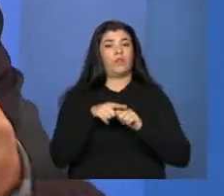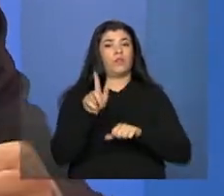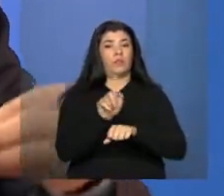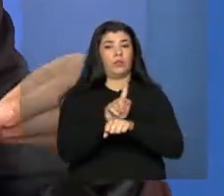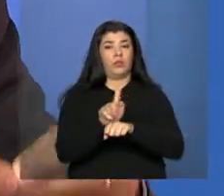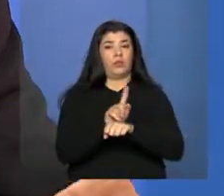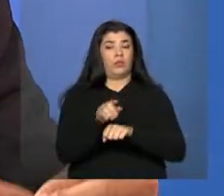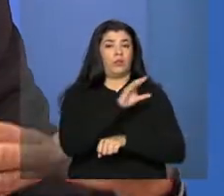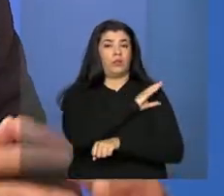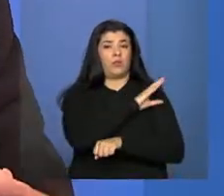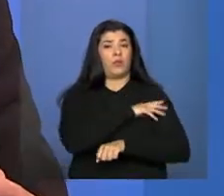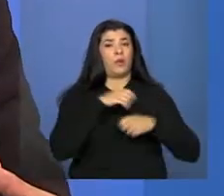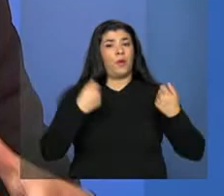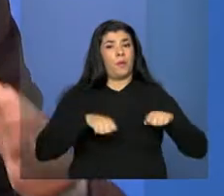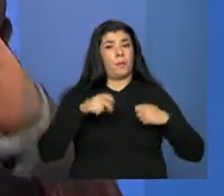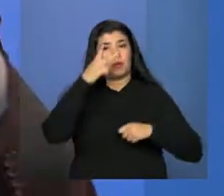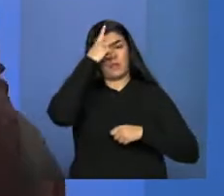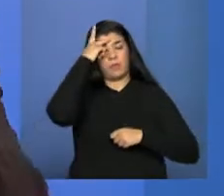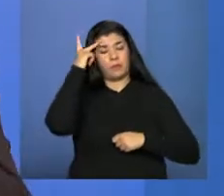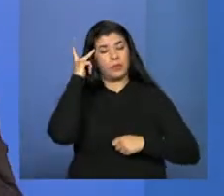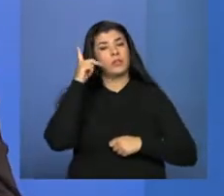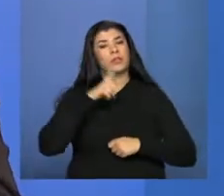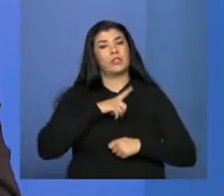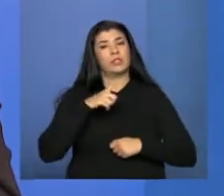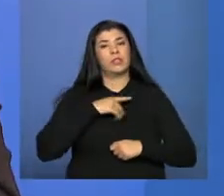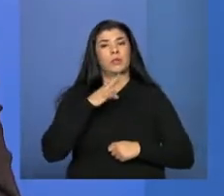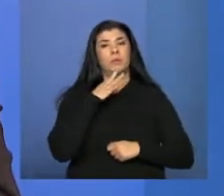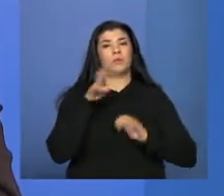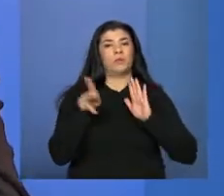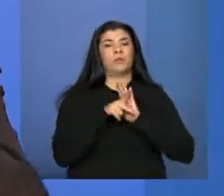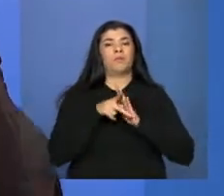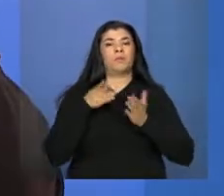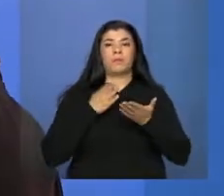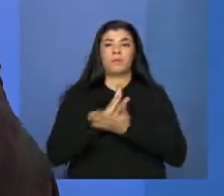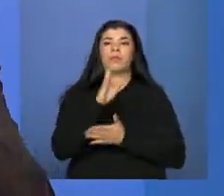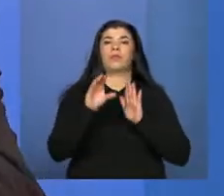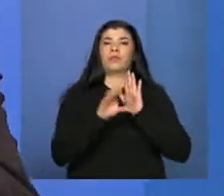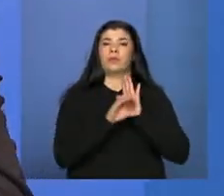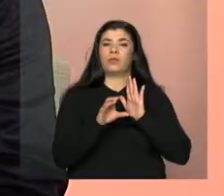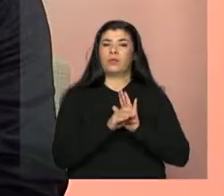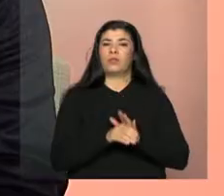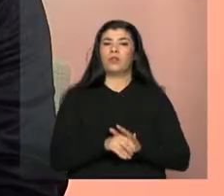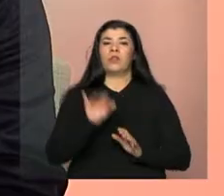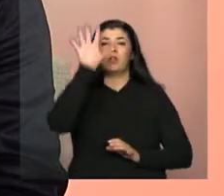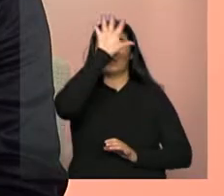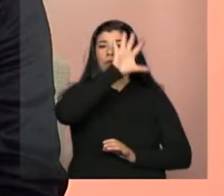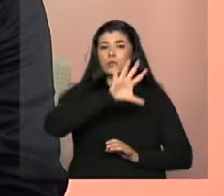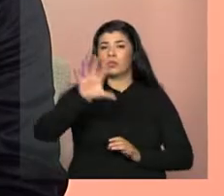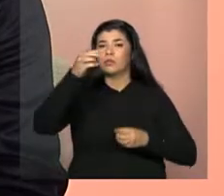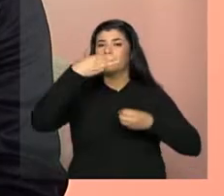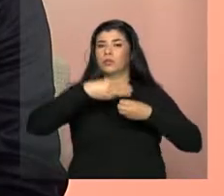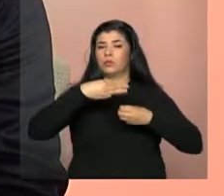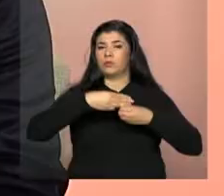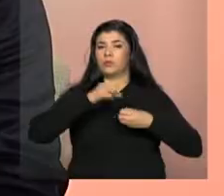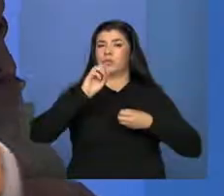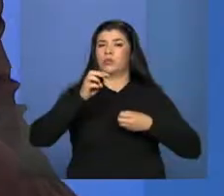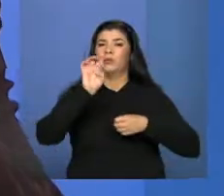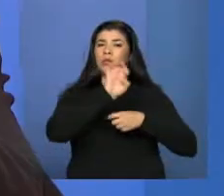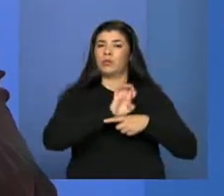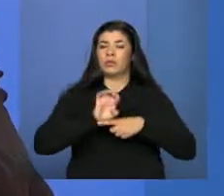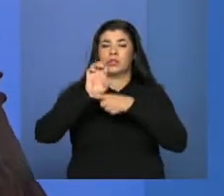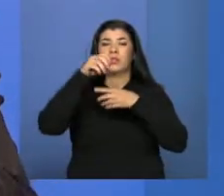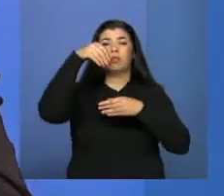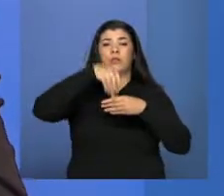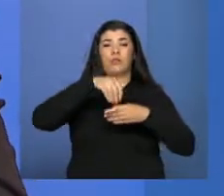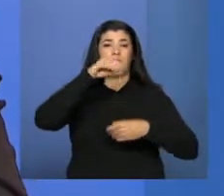que requer profissionais concursados, seja no âmbito da Secretaria Municipal, seja no âmbito das unidades, dos CRAS, dos CRES,